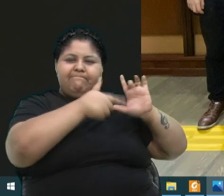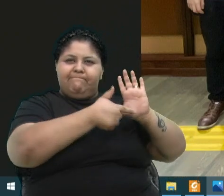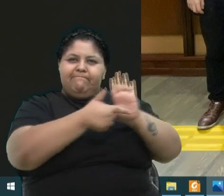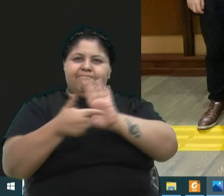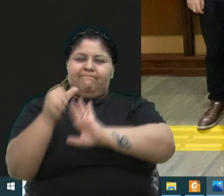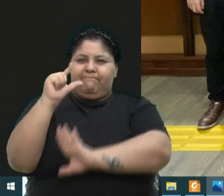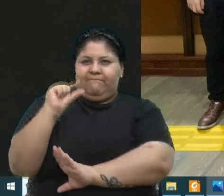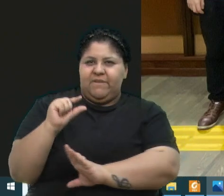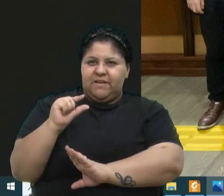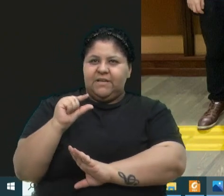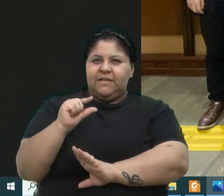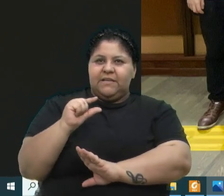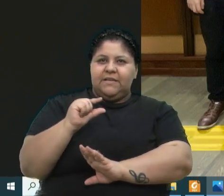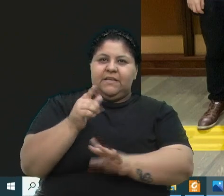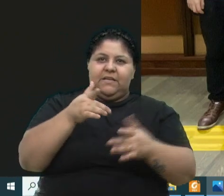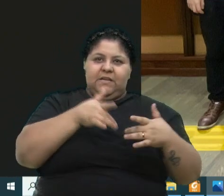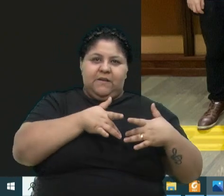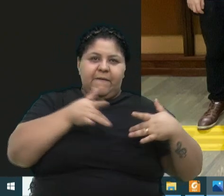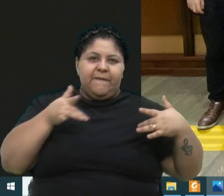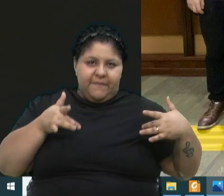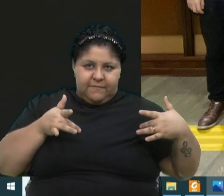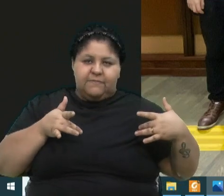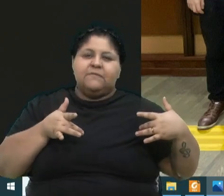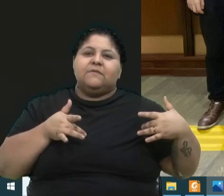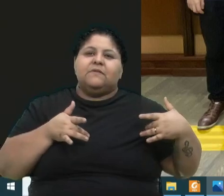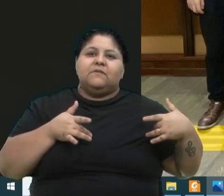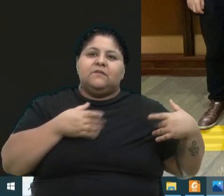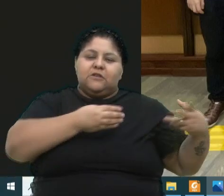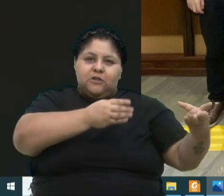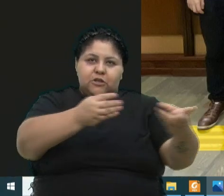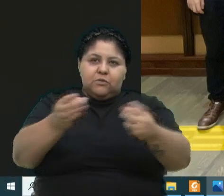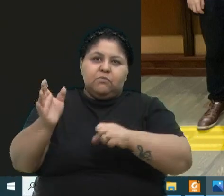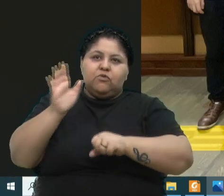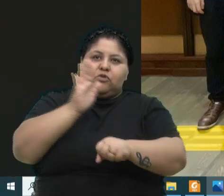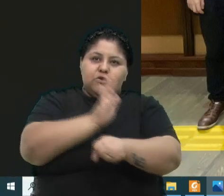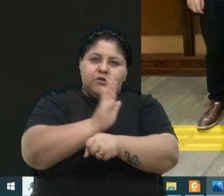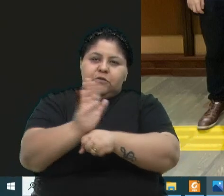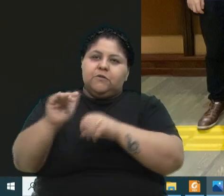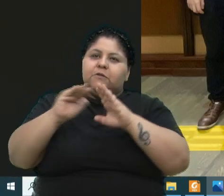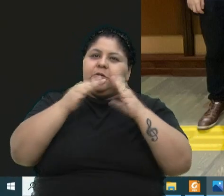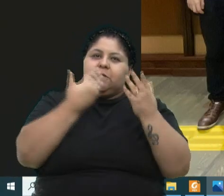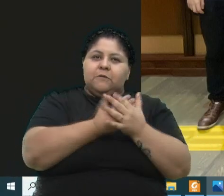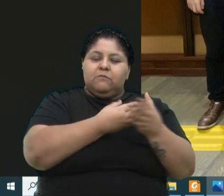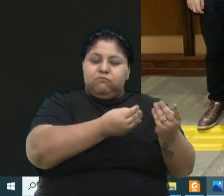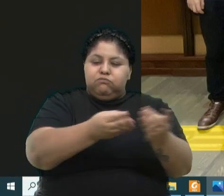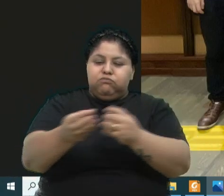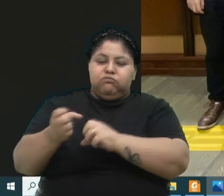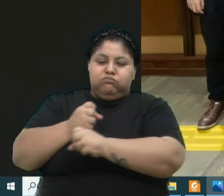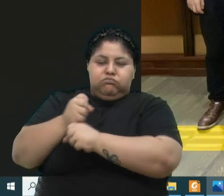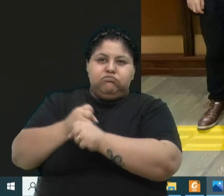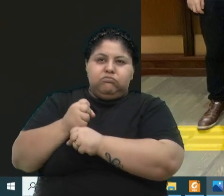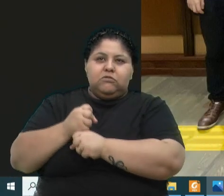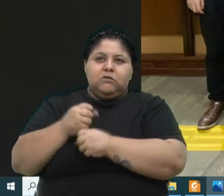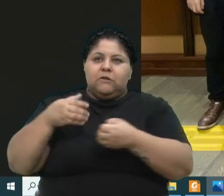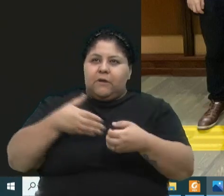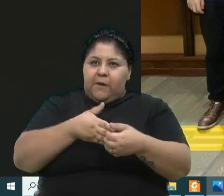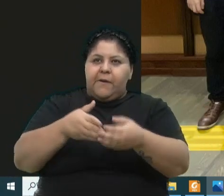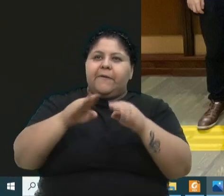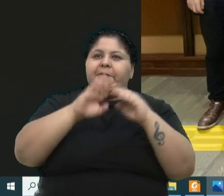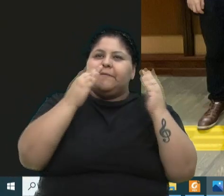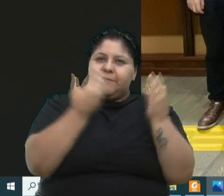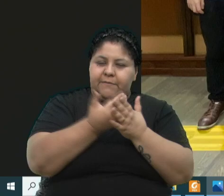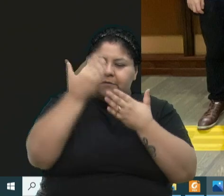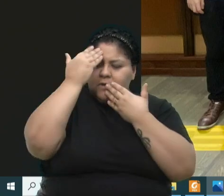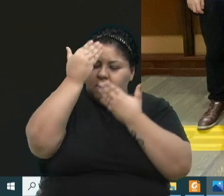voluntária, que muito contribui para a escola, porque há muitos anos acompanha a escola, a Edivânia. Uma parte, vereadora. E